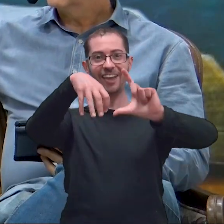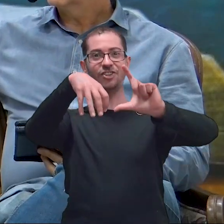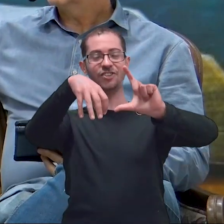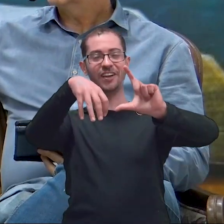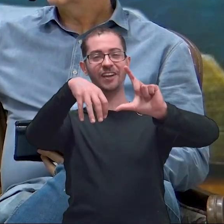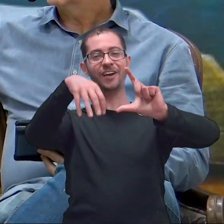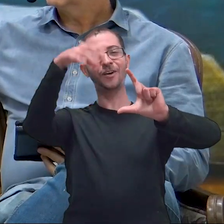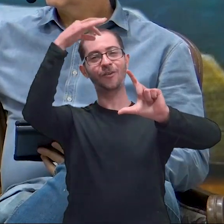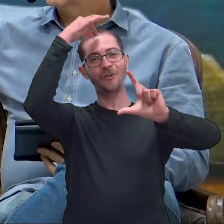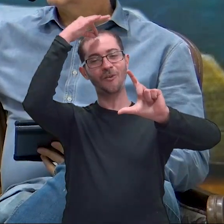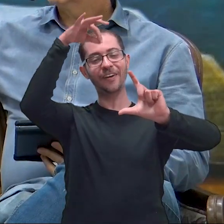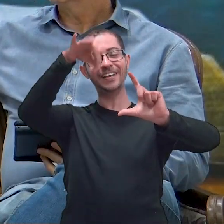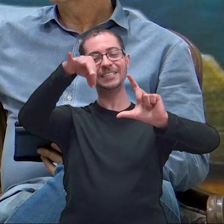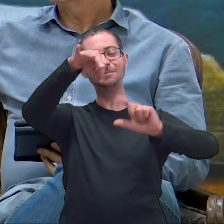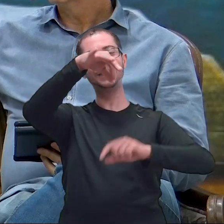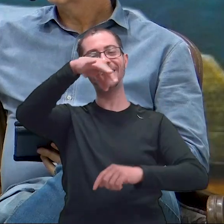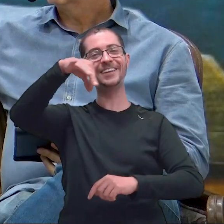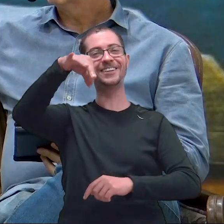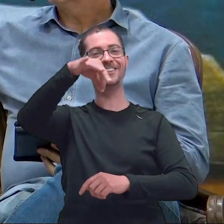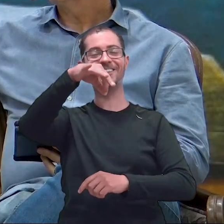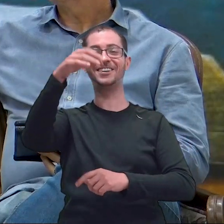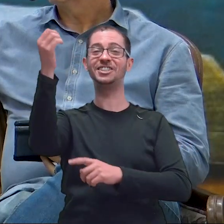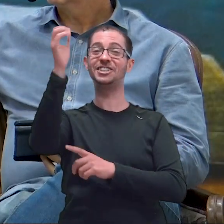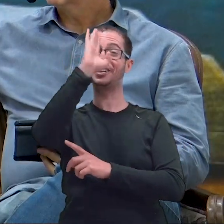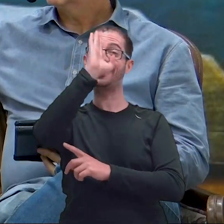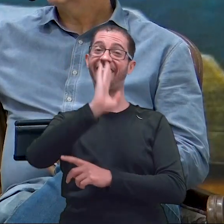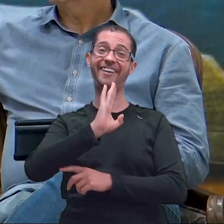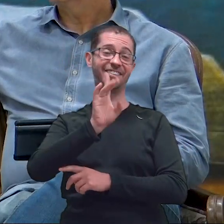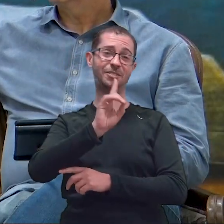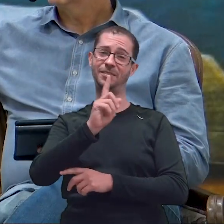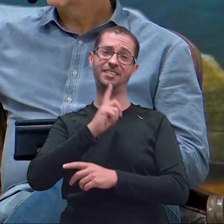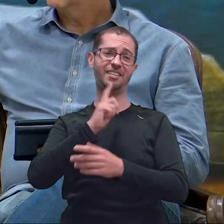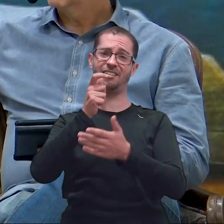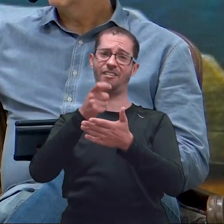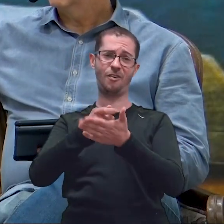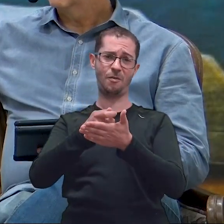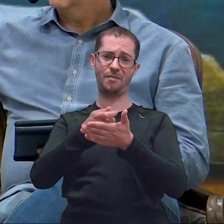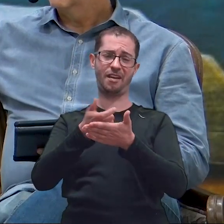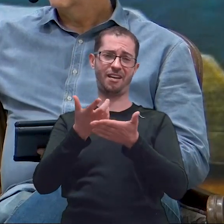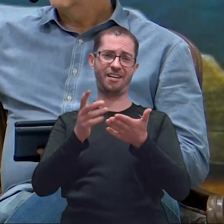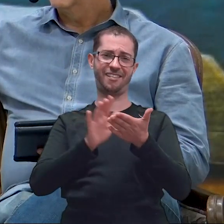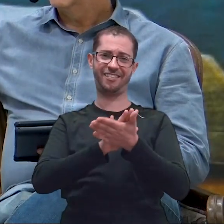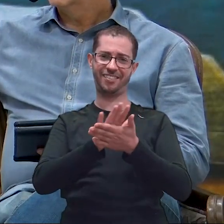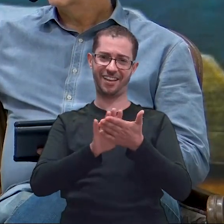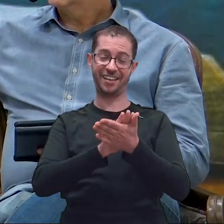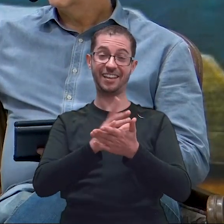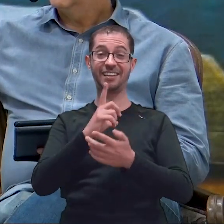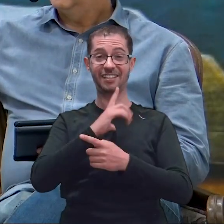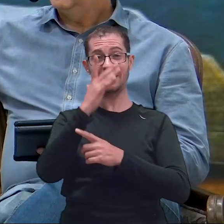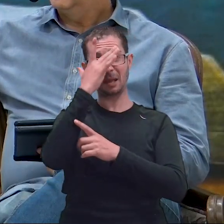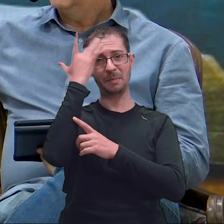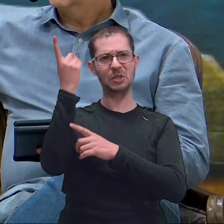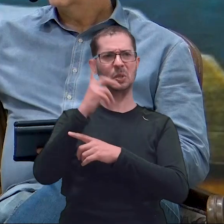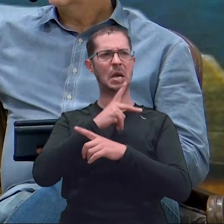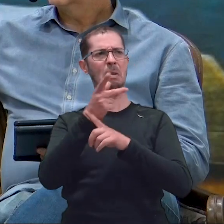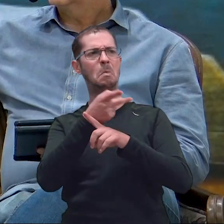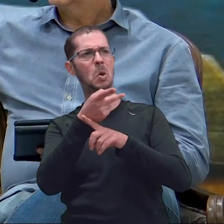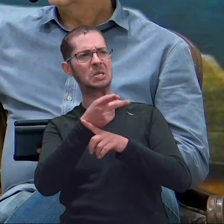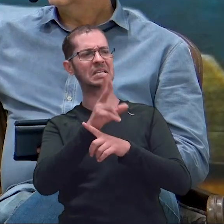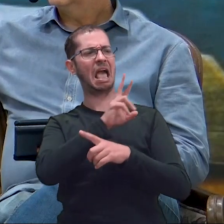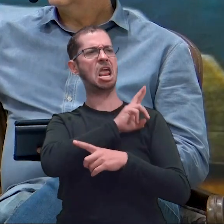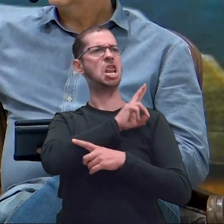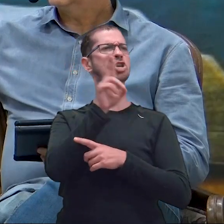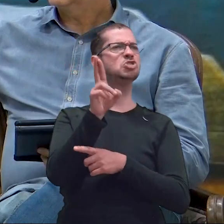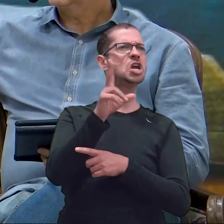Espírito? Isso é de graça. Vim de comprar e sem dinheiro. Isaías fala isso. E tem muita gente que está buscando na religião,